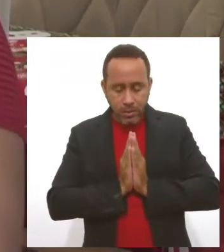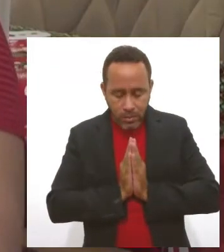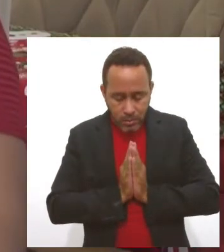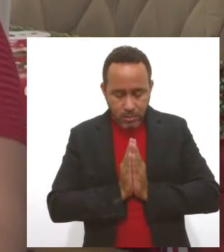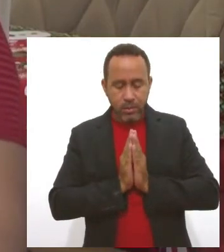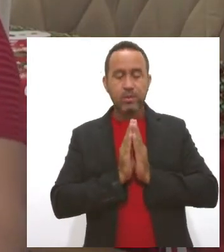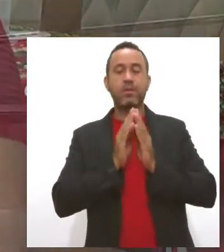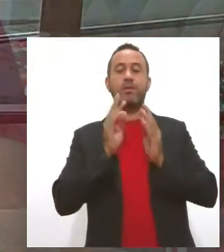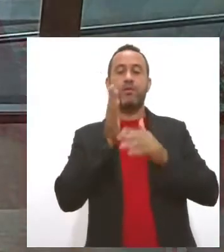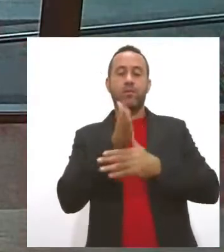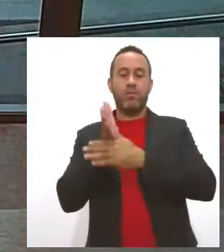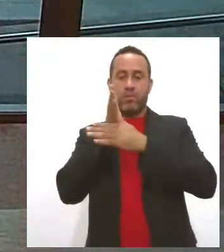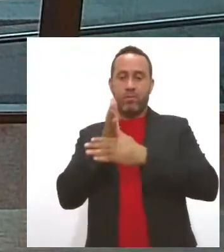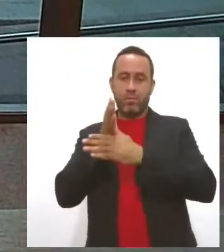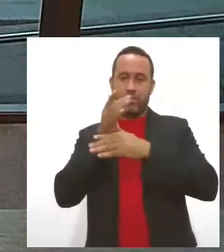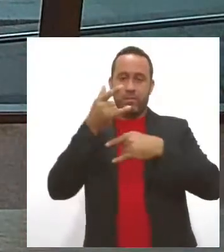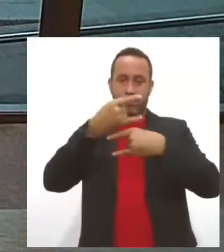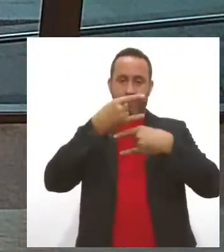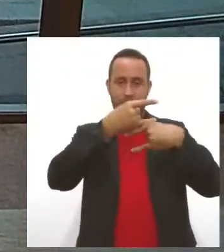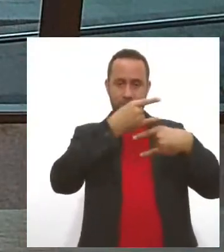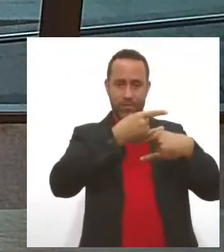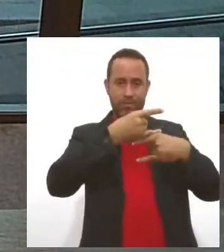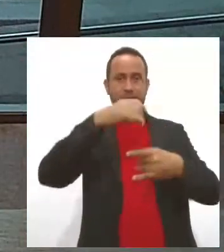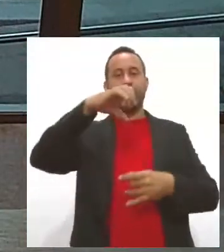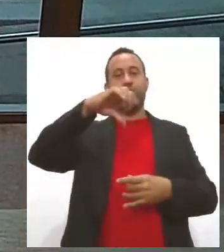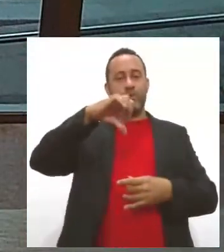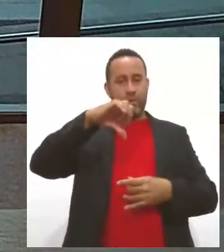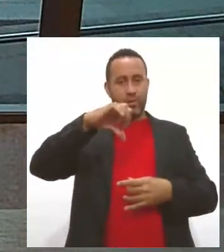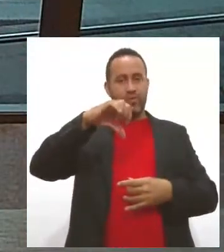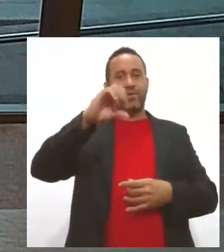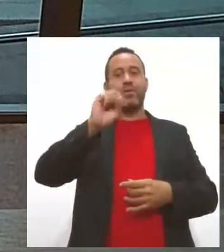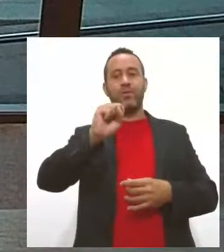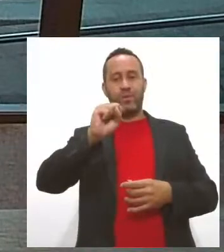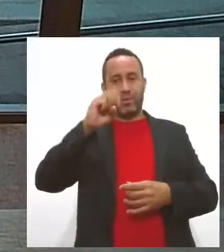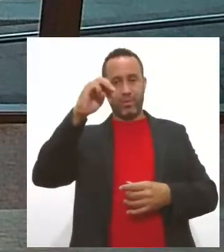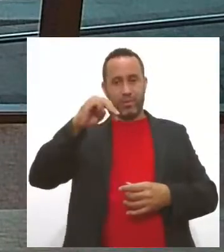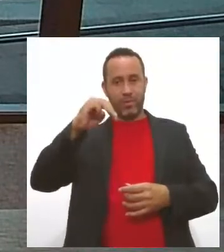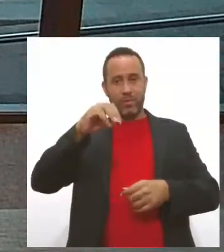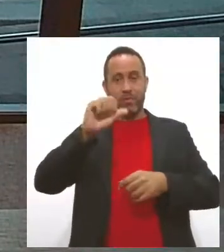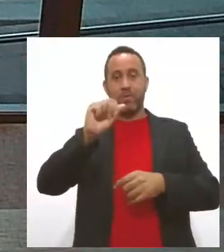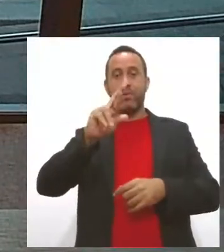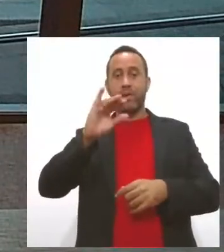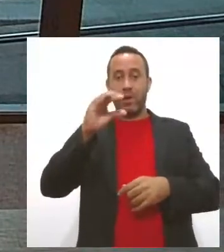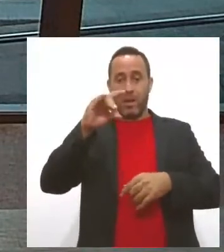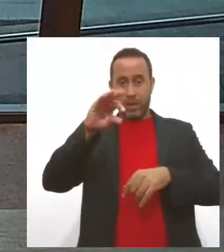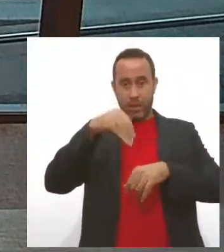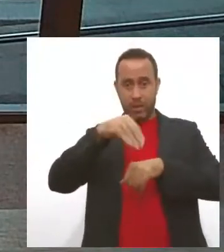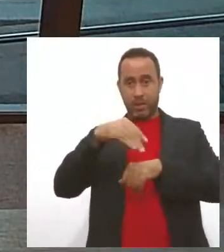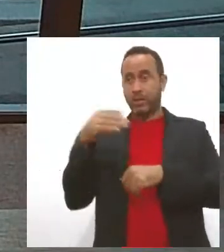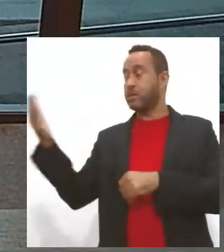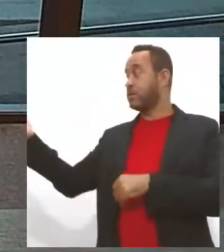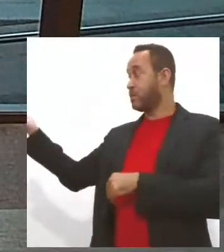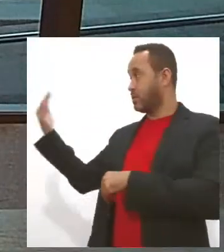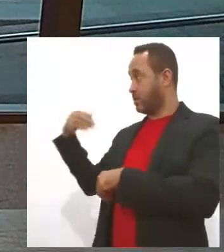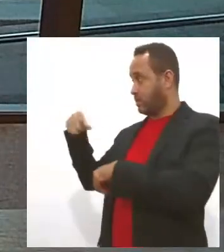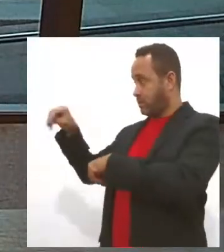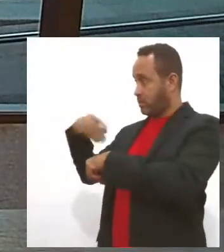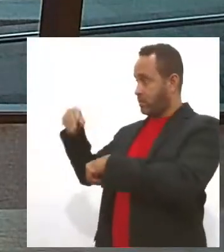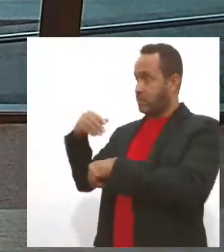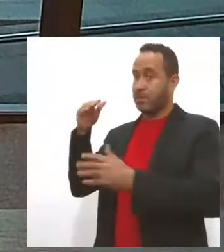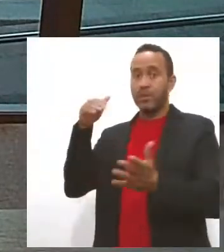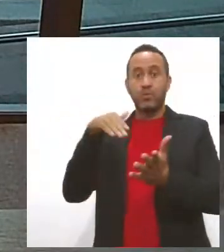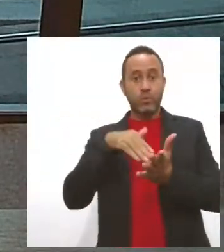videochamada. Nove horas e oito minutos, vamos chamar a Arícia Menezes, ela traz as últimas informações desta